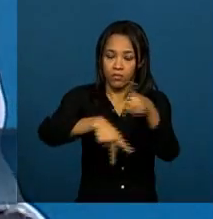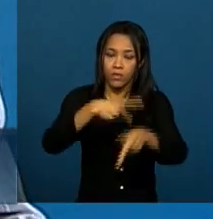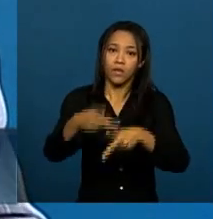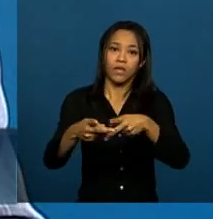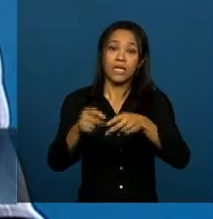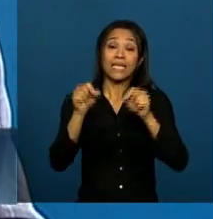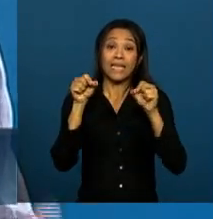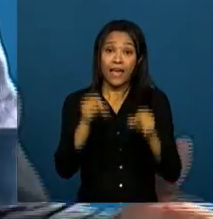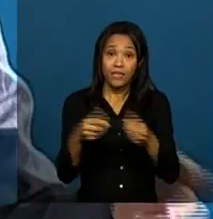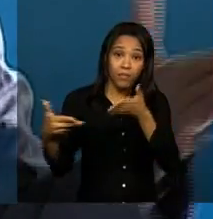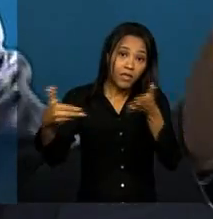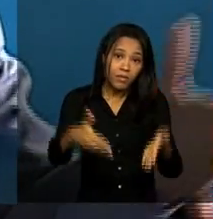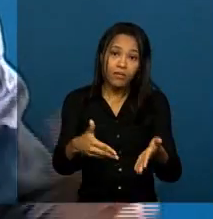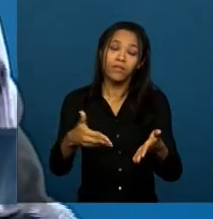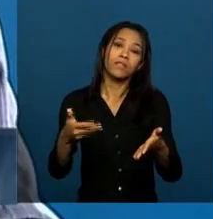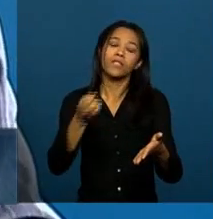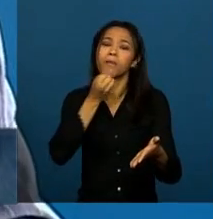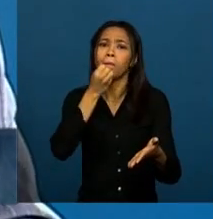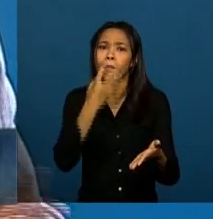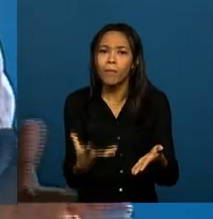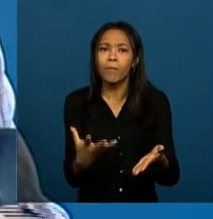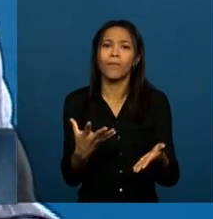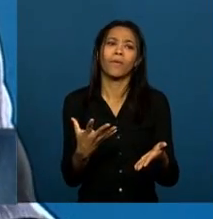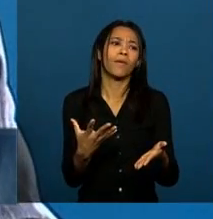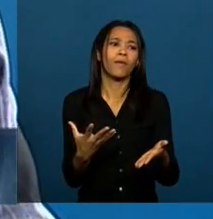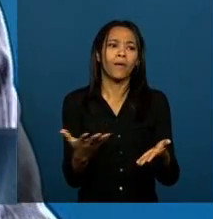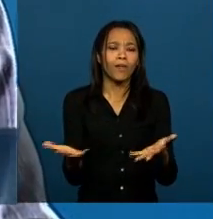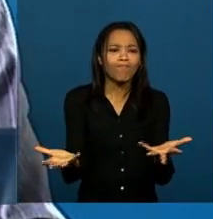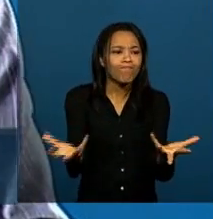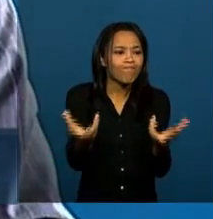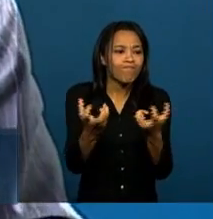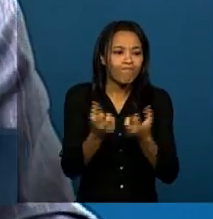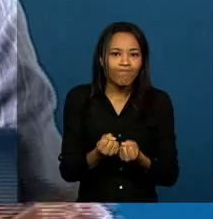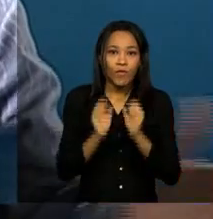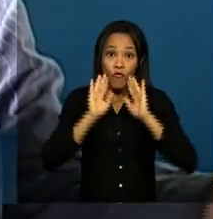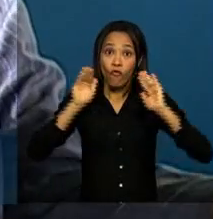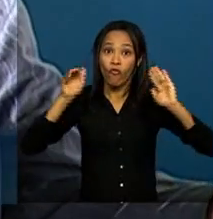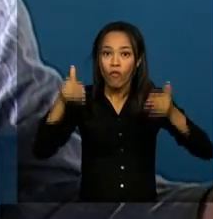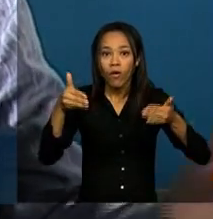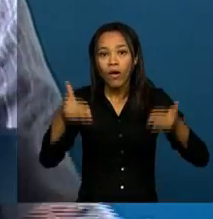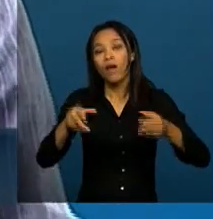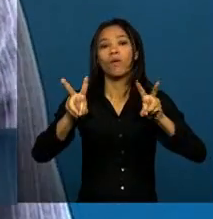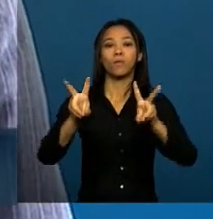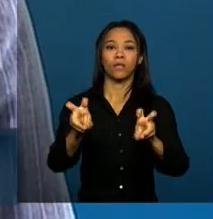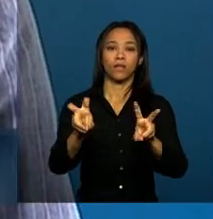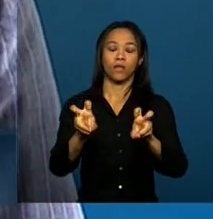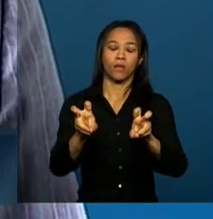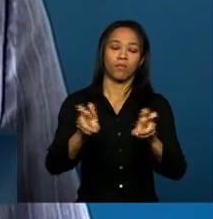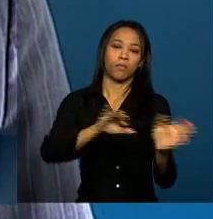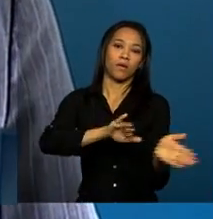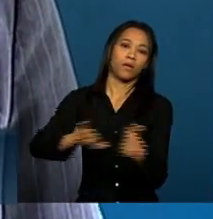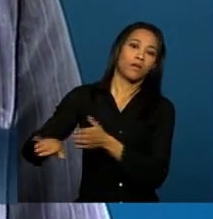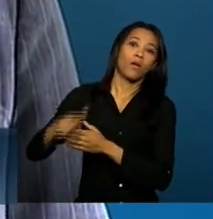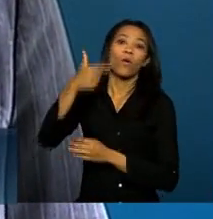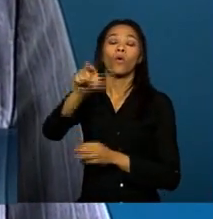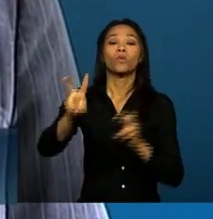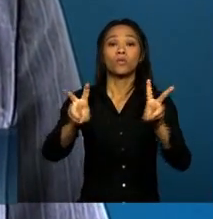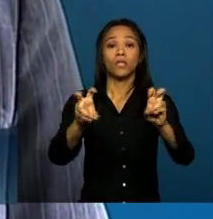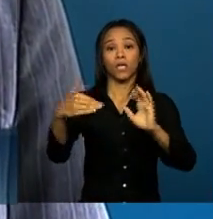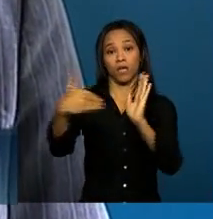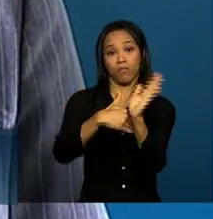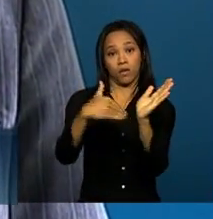participação seja produtiva e se atenha à questão. No caso dos dados pessoais, é um